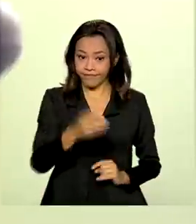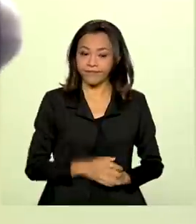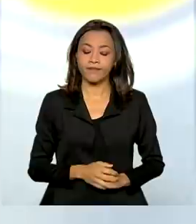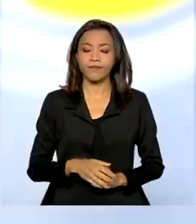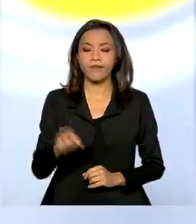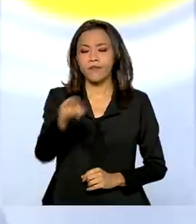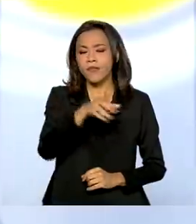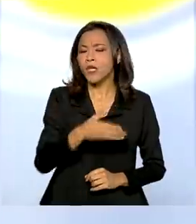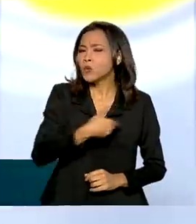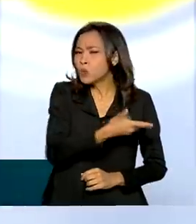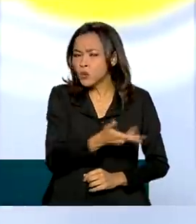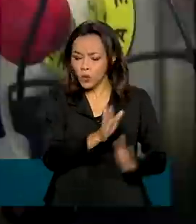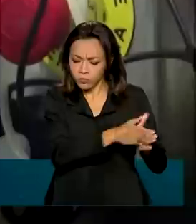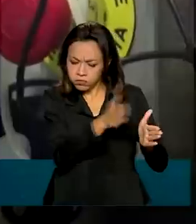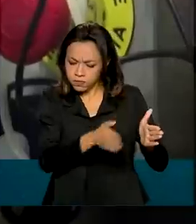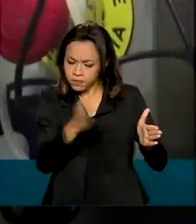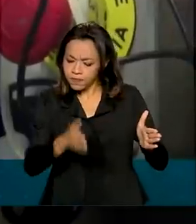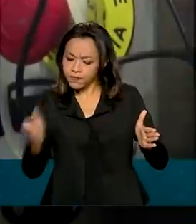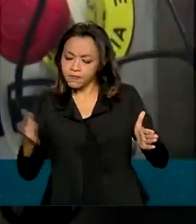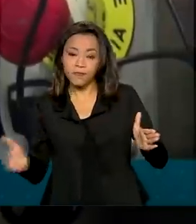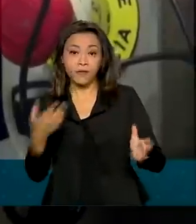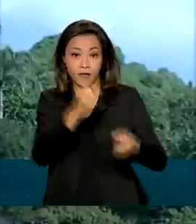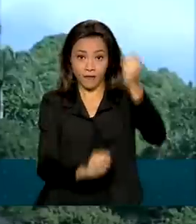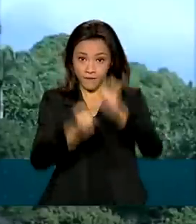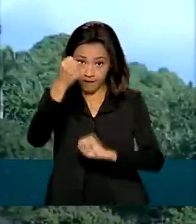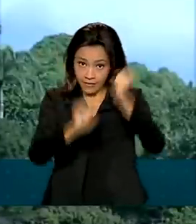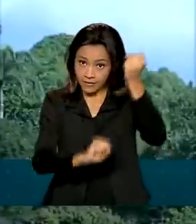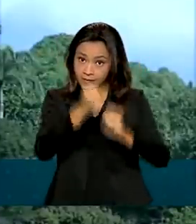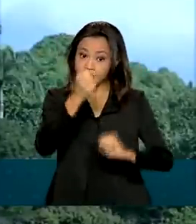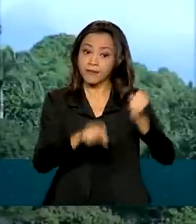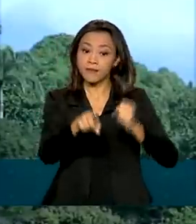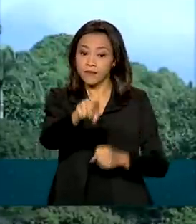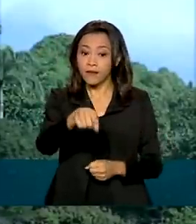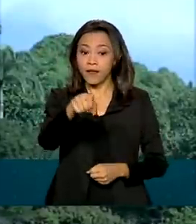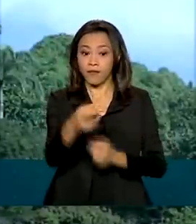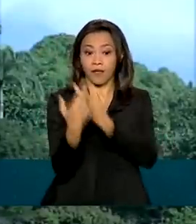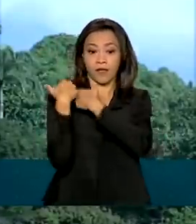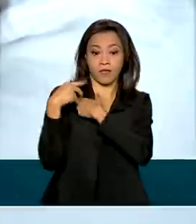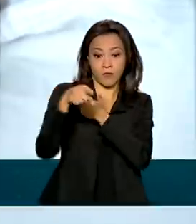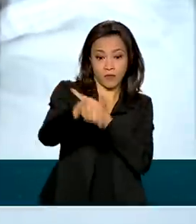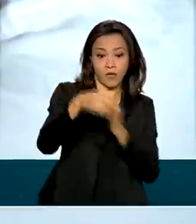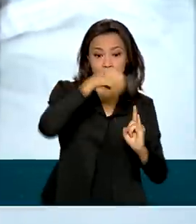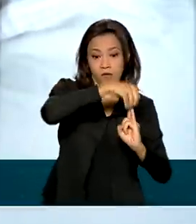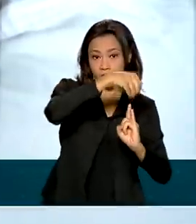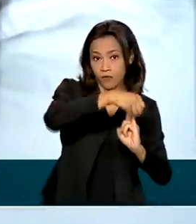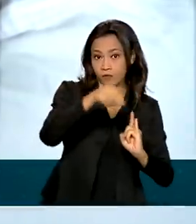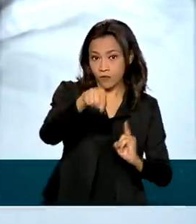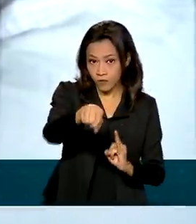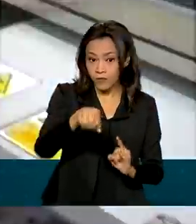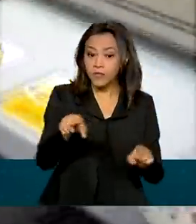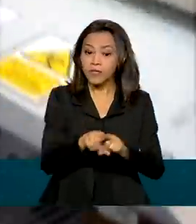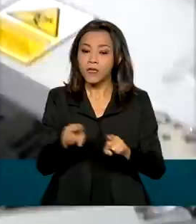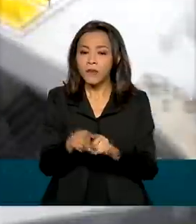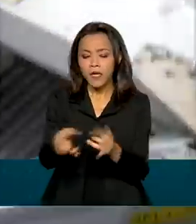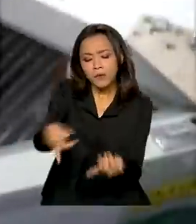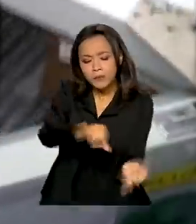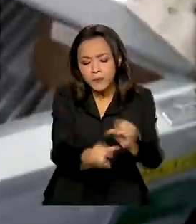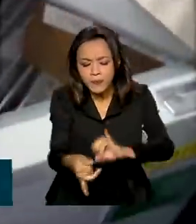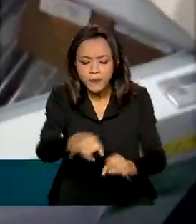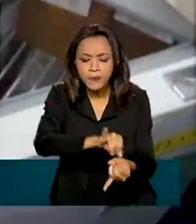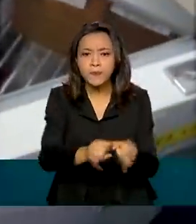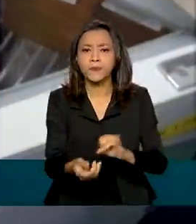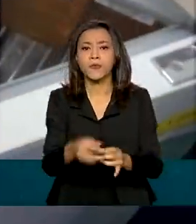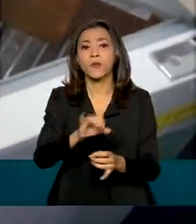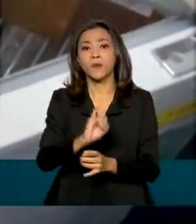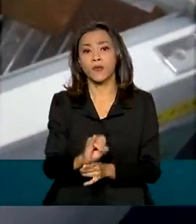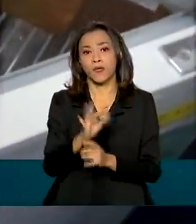todo o processo de produção da vacina seja feito pela Fundação Oswaldo Cruz, inclusive o ingrediente farmacêutico ativo,